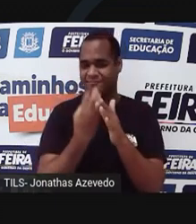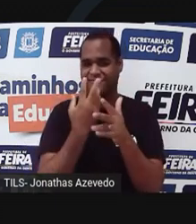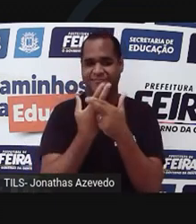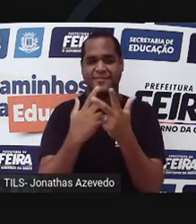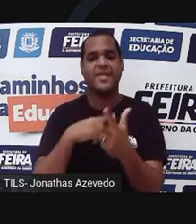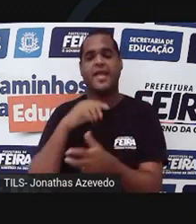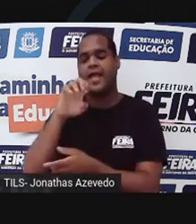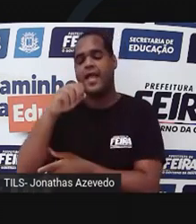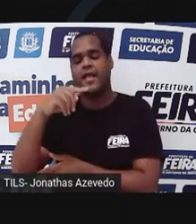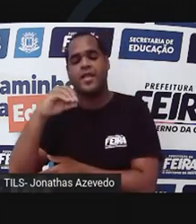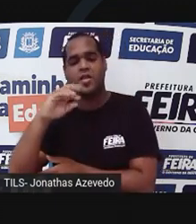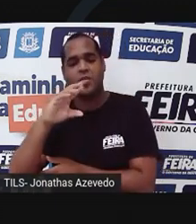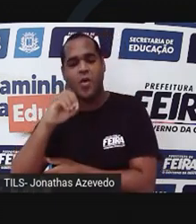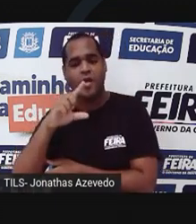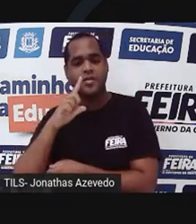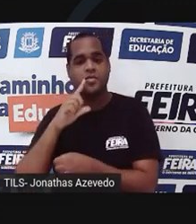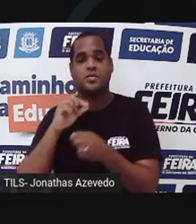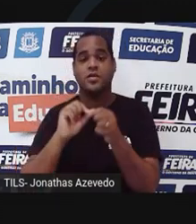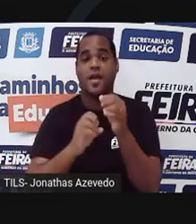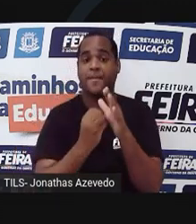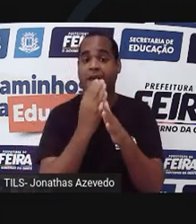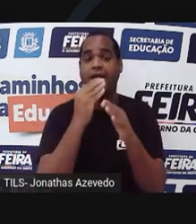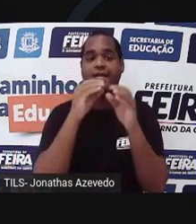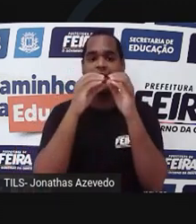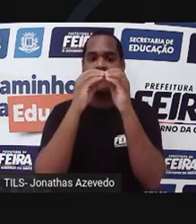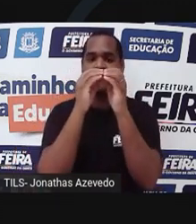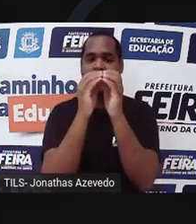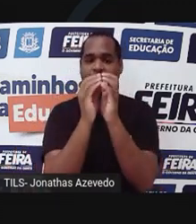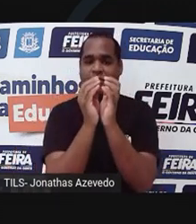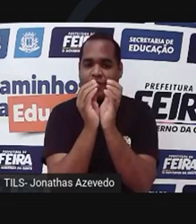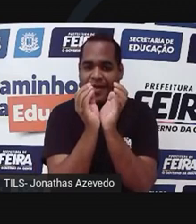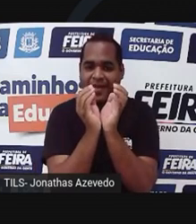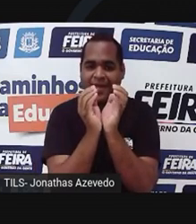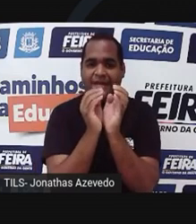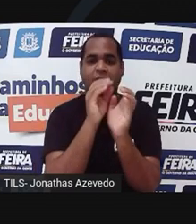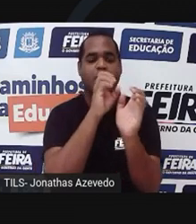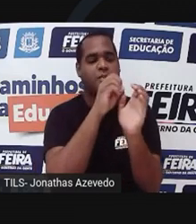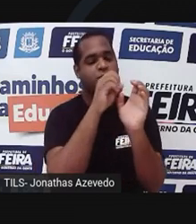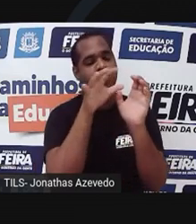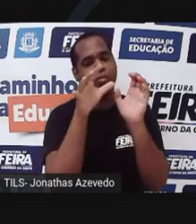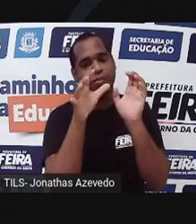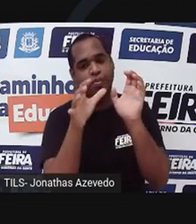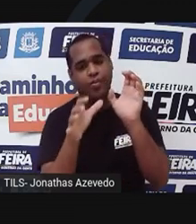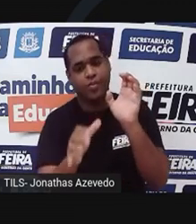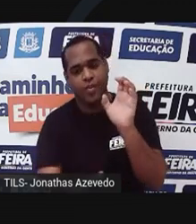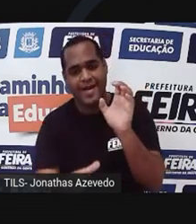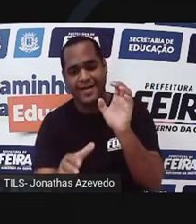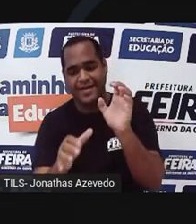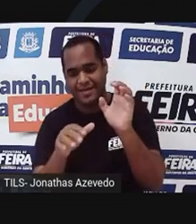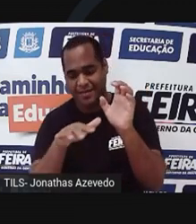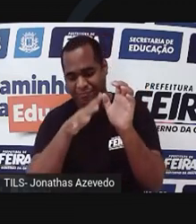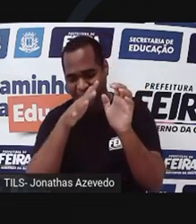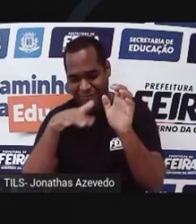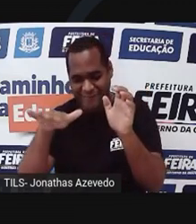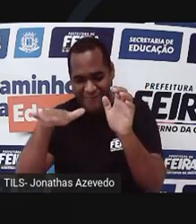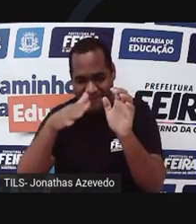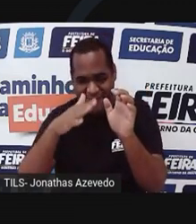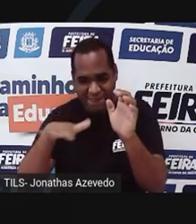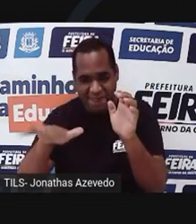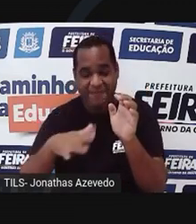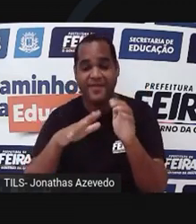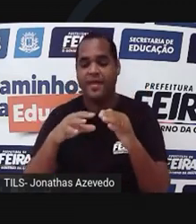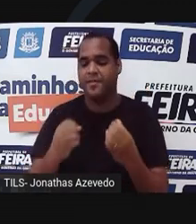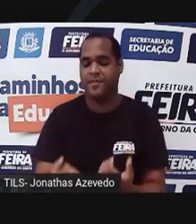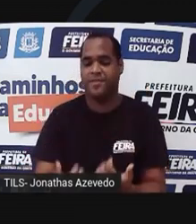esporos, vai abrir essa pontinha aqui em cima, vai liberar os esporos que vão cair, germinar e